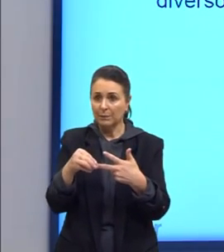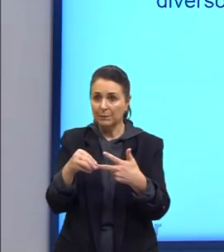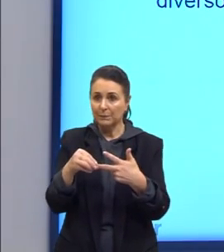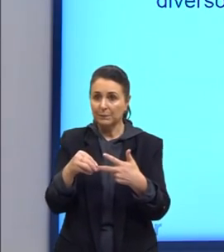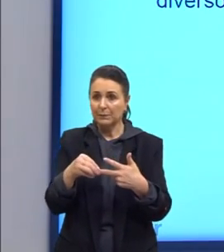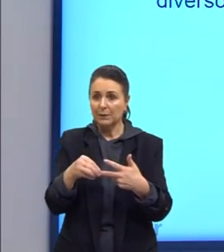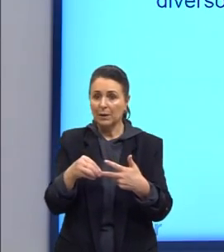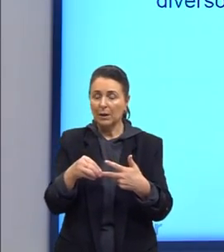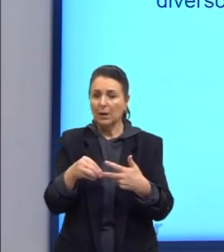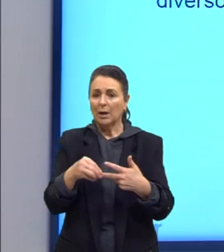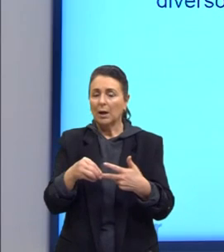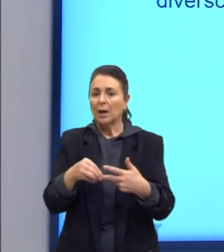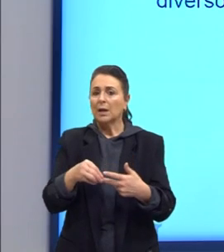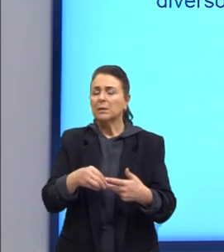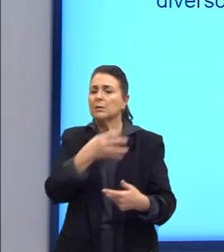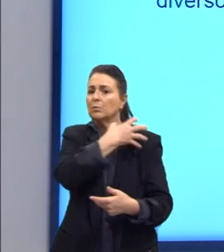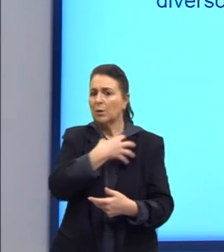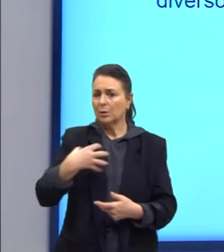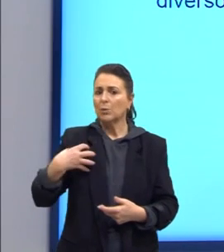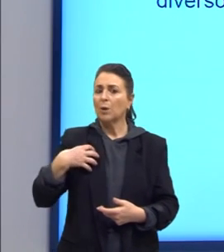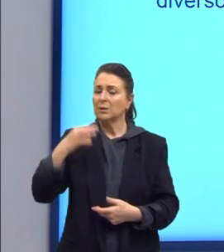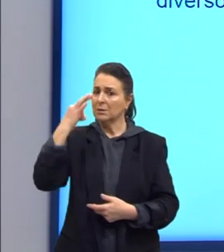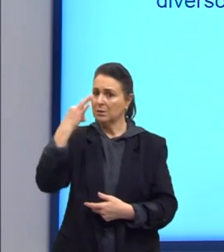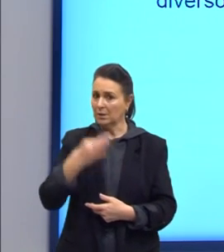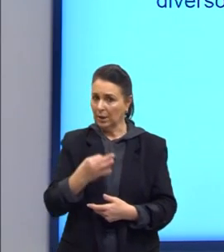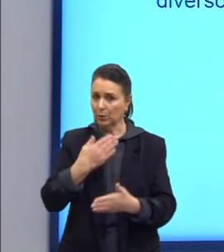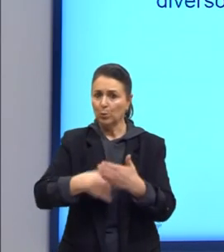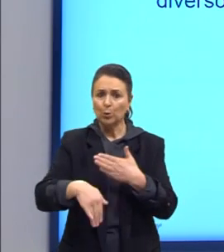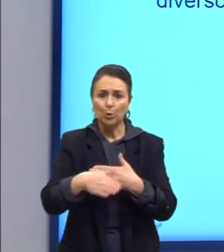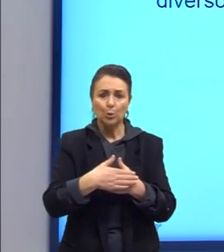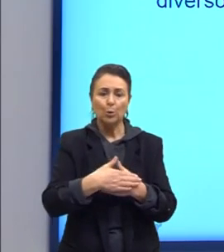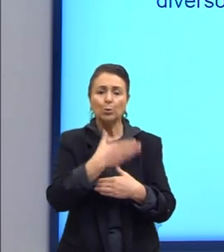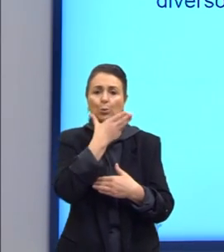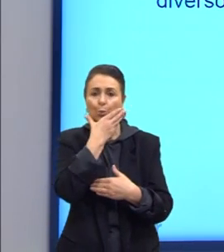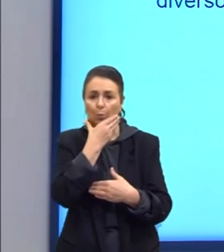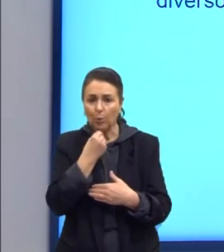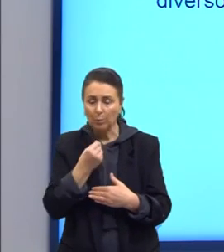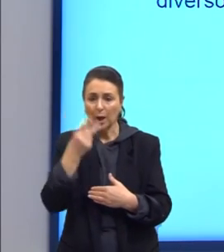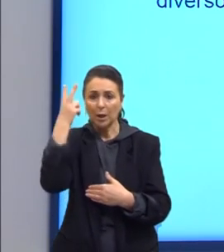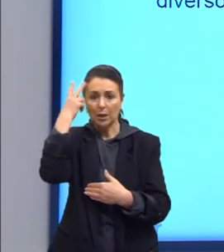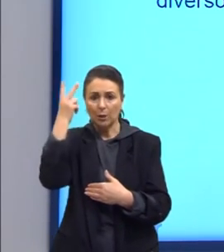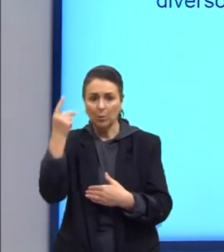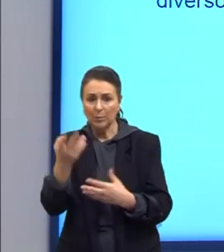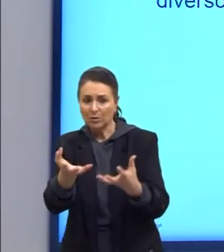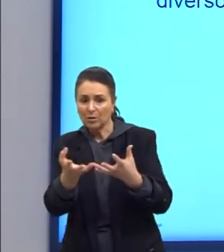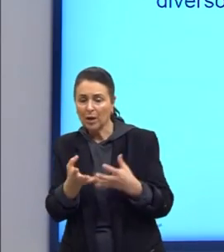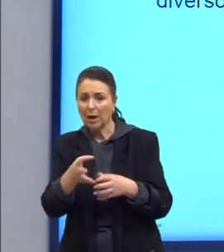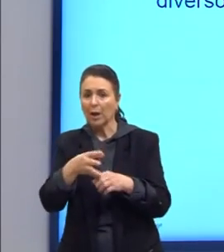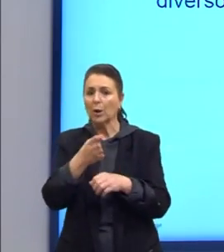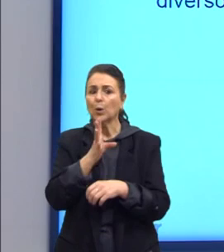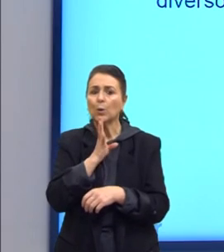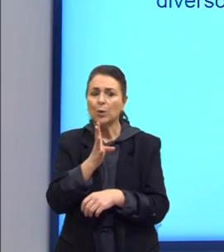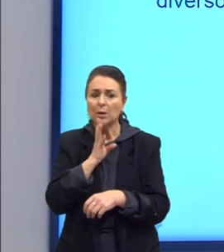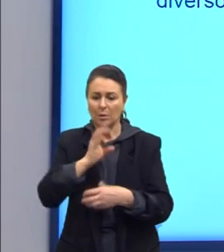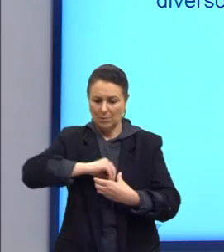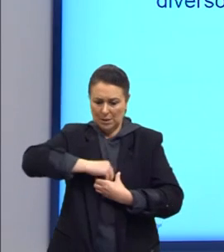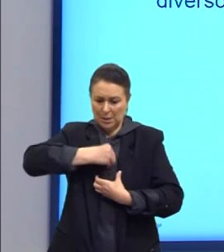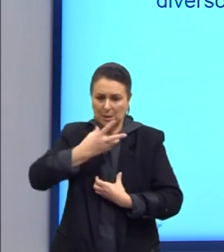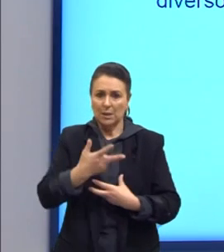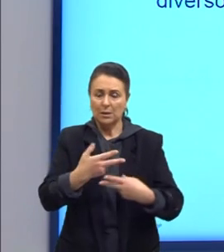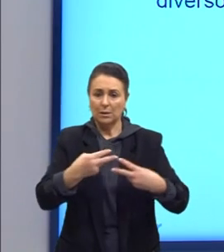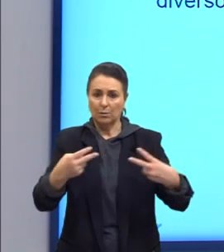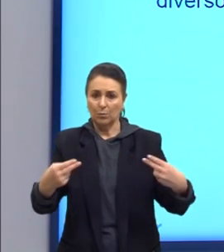Se damos razão a Aristóteles, quando diz que todo homem deseja naturalmente conhecer a essência das coisas,